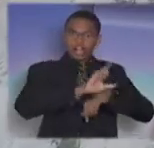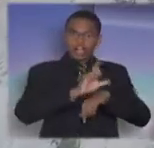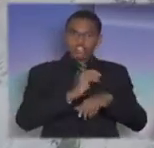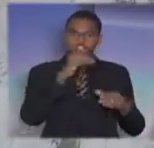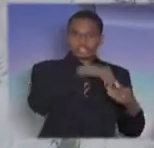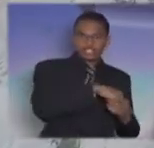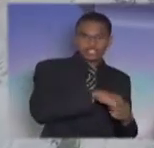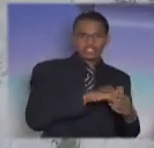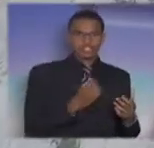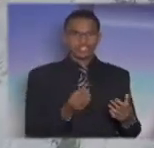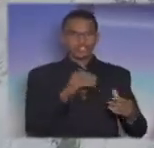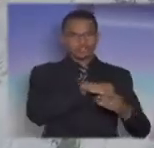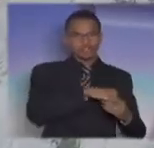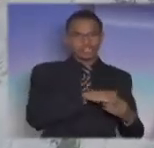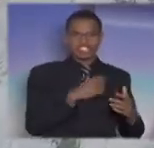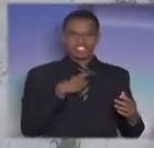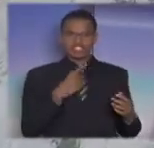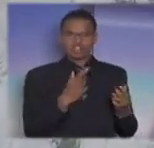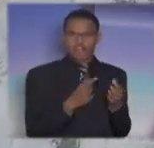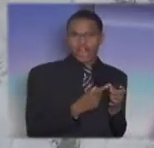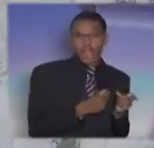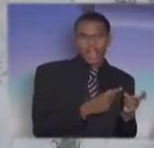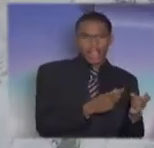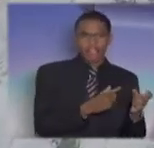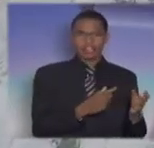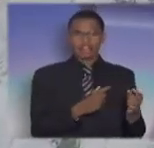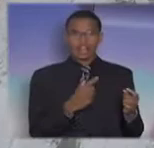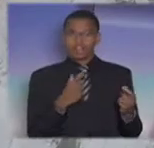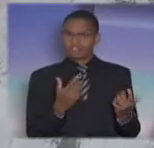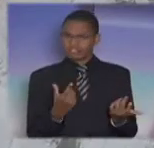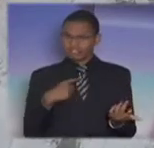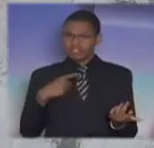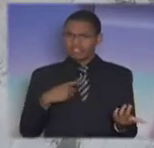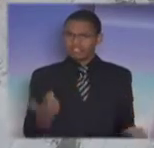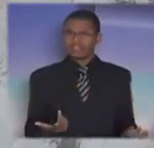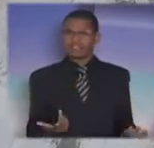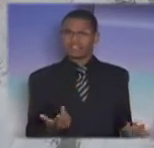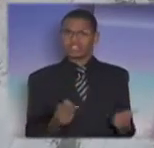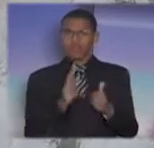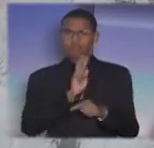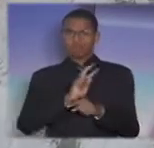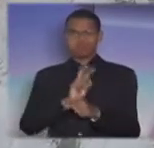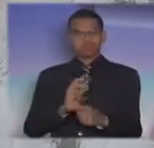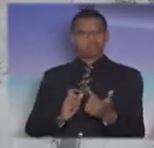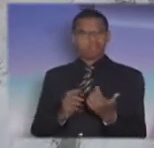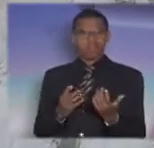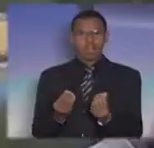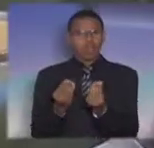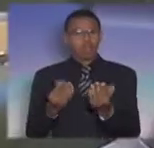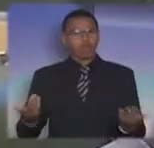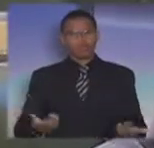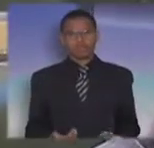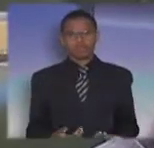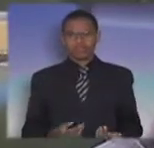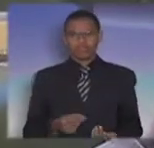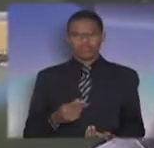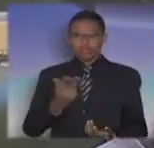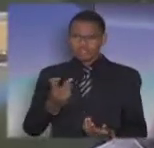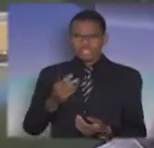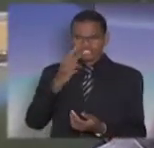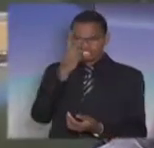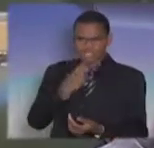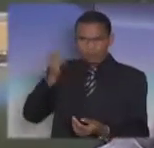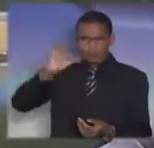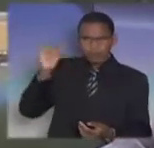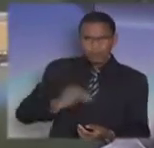senhoras, nós estamos em guerra ou não estamos? O maior cego é aquele que não quer ver. O interessante,